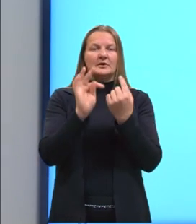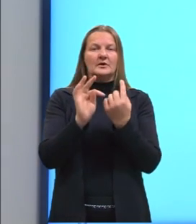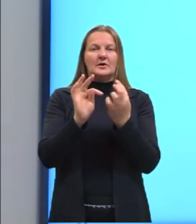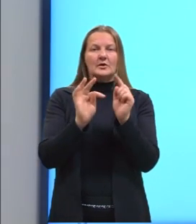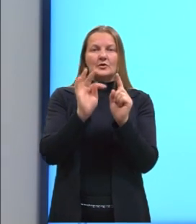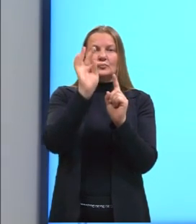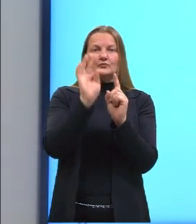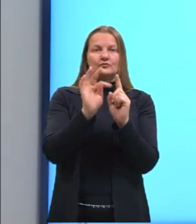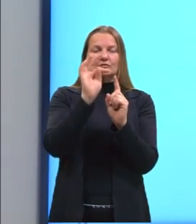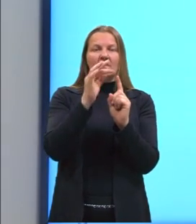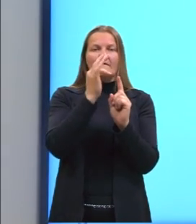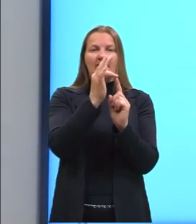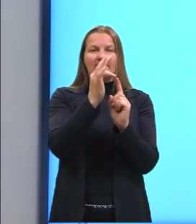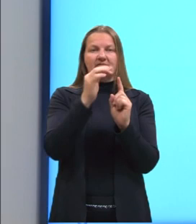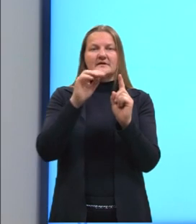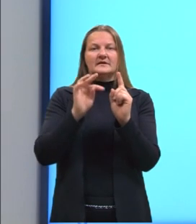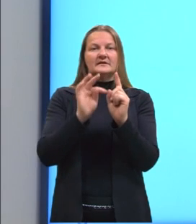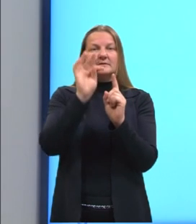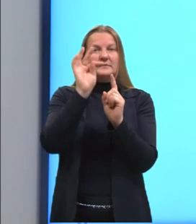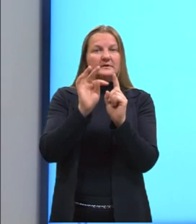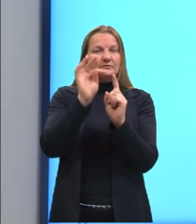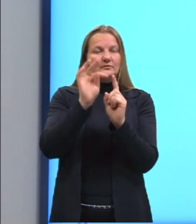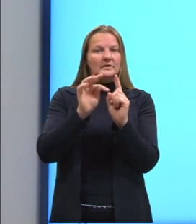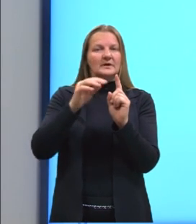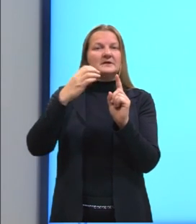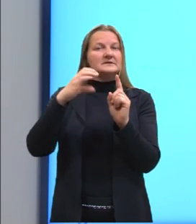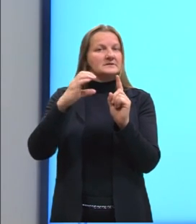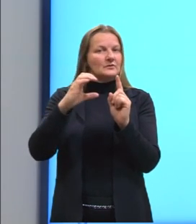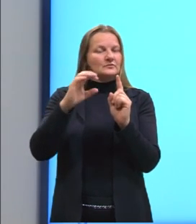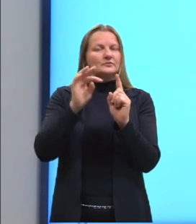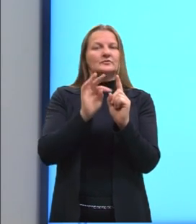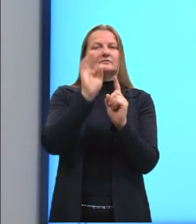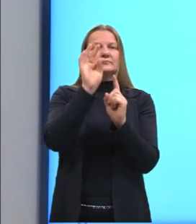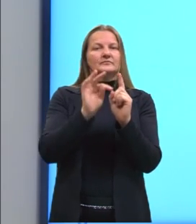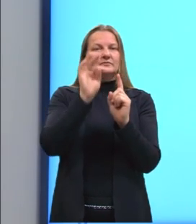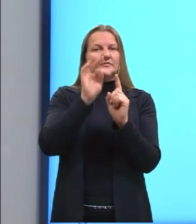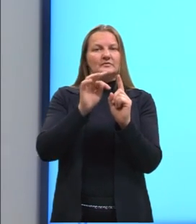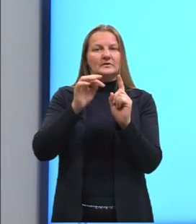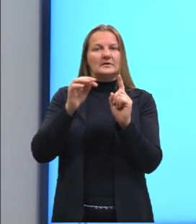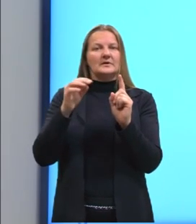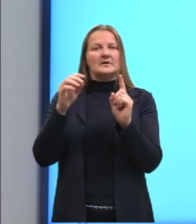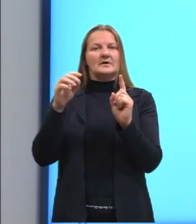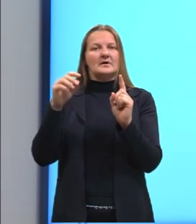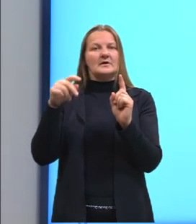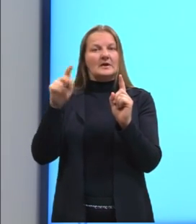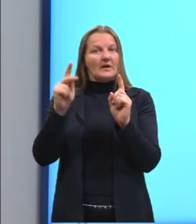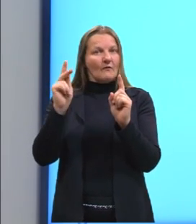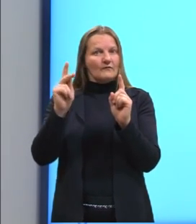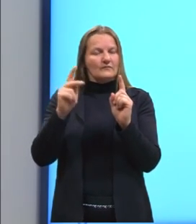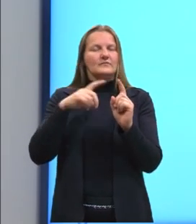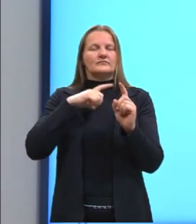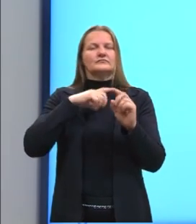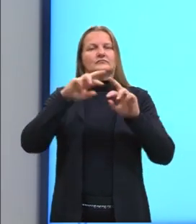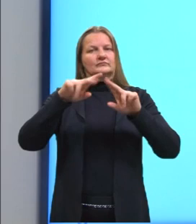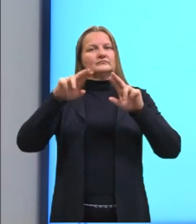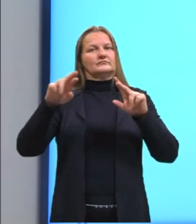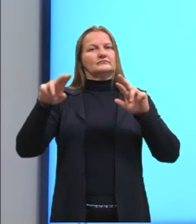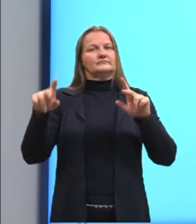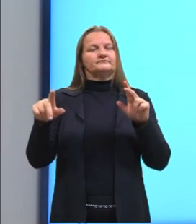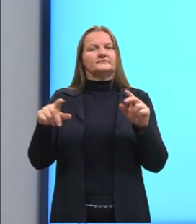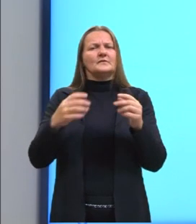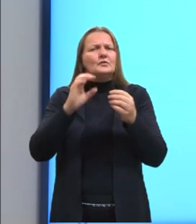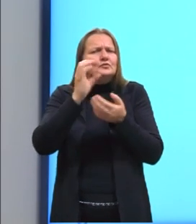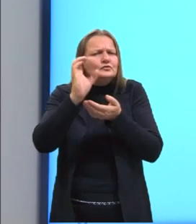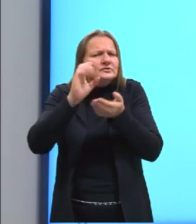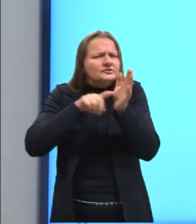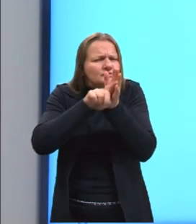de zero absoluto. Mas essas temperaturas aqui, né? Elas são apenas ideais, né? Mas vejam, os cientistas estão cada vez chegando